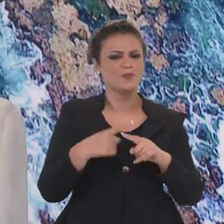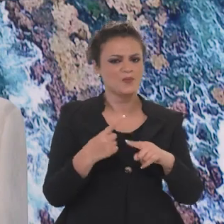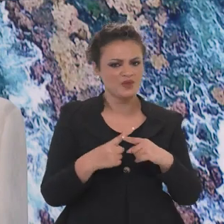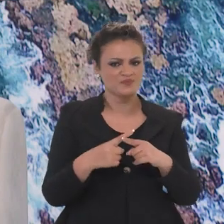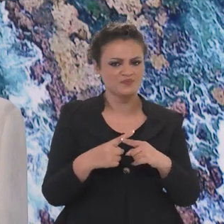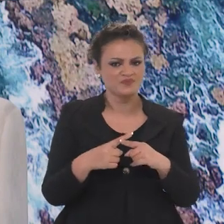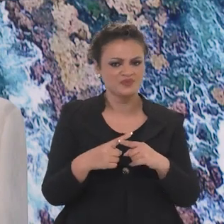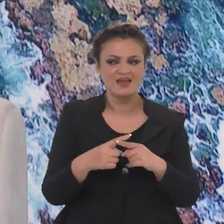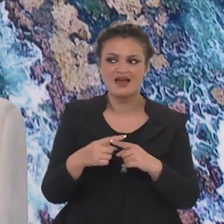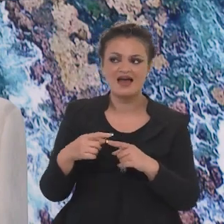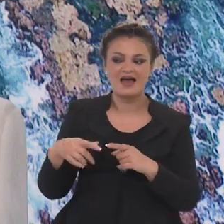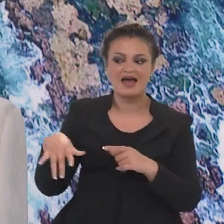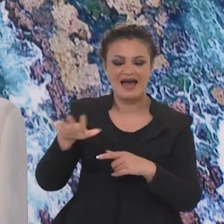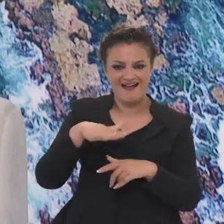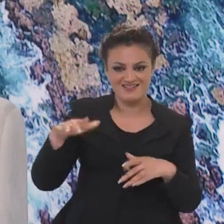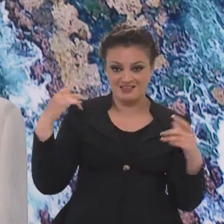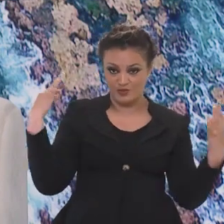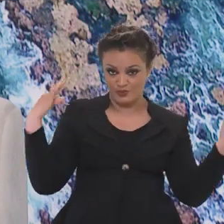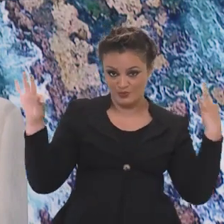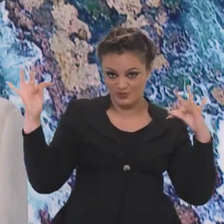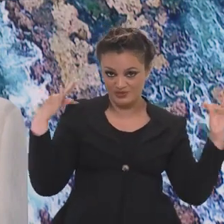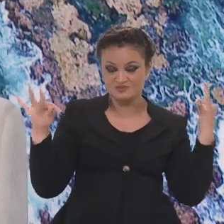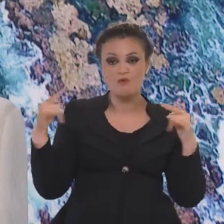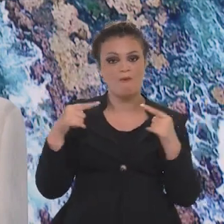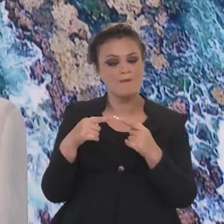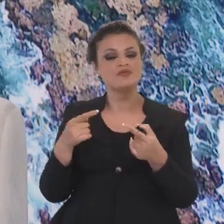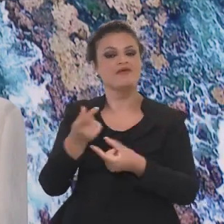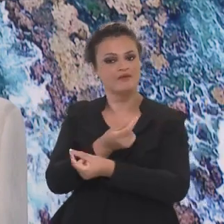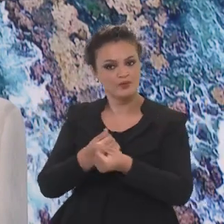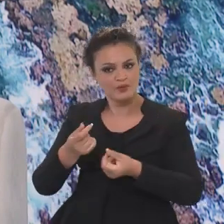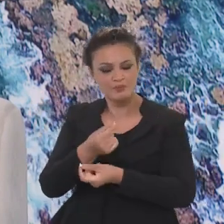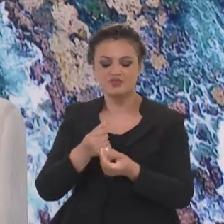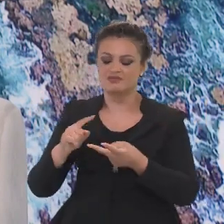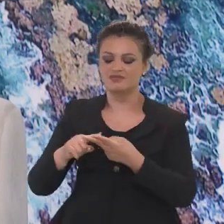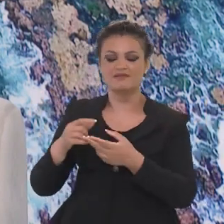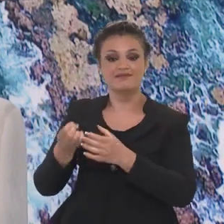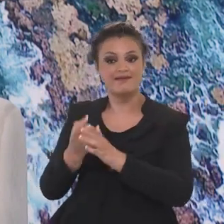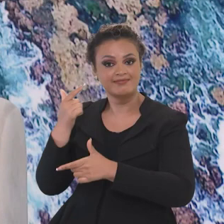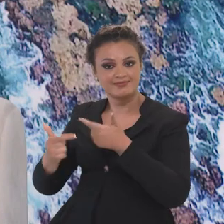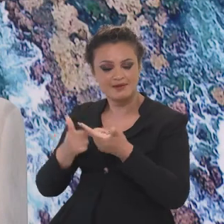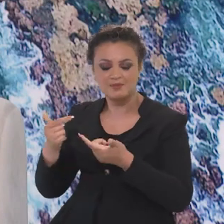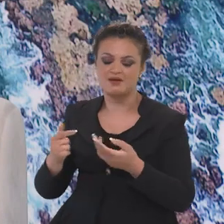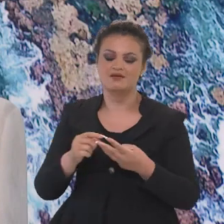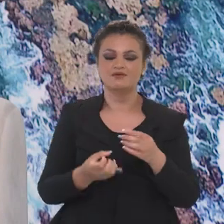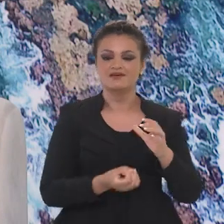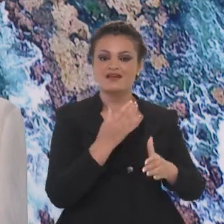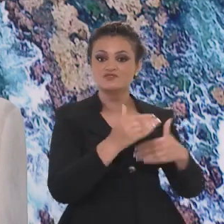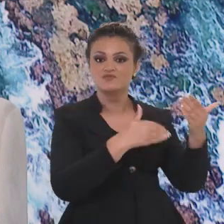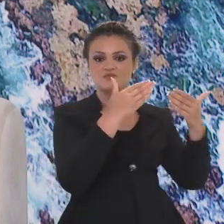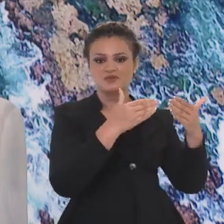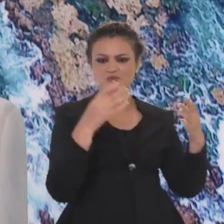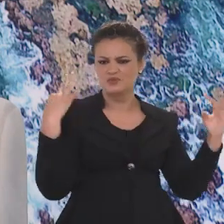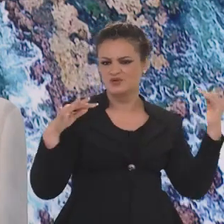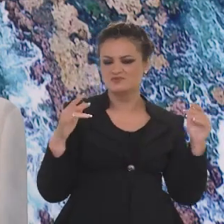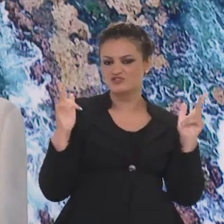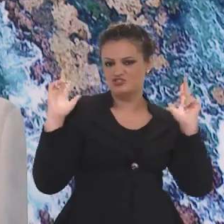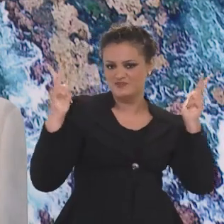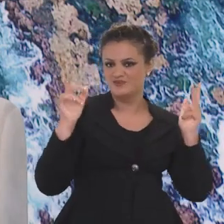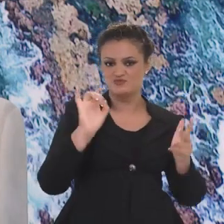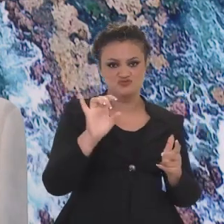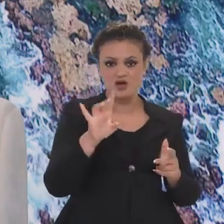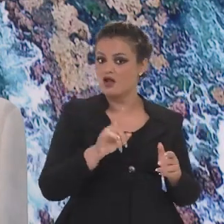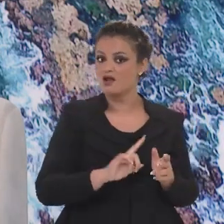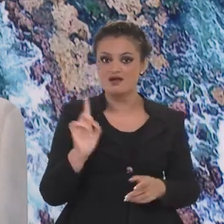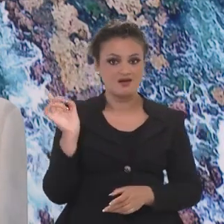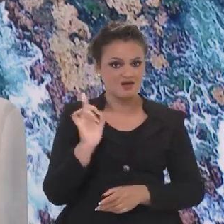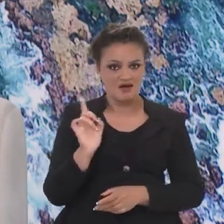primeira coisa que eu destaco é que a gente precisa aproximar o debate do turismo do debate da economia, do debate de emprego, do desenvolvimento. Turismo não é